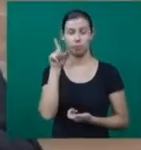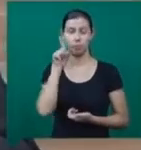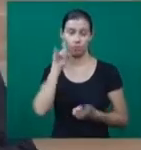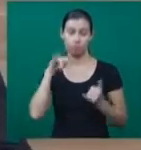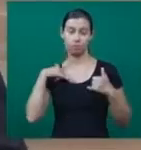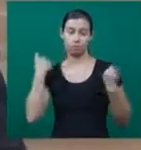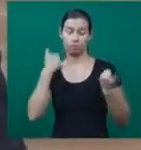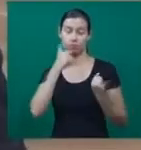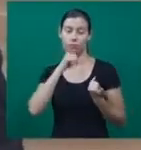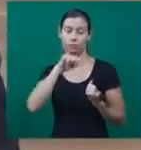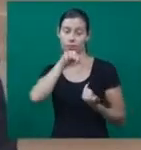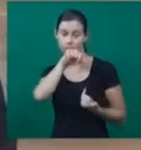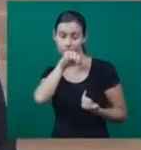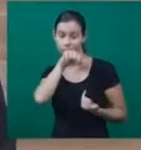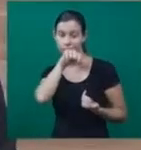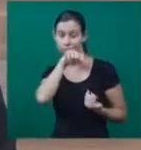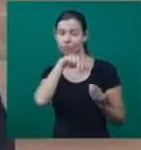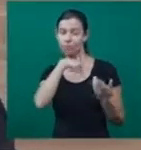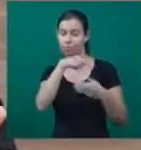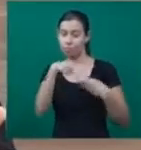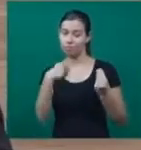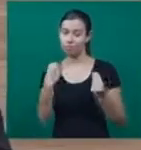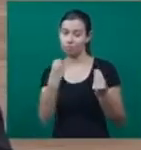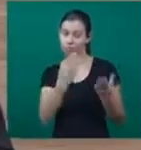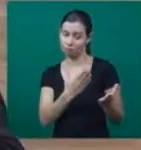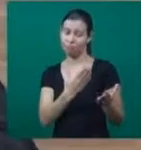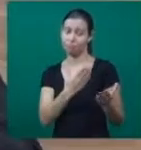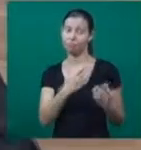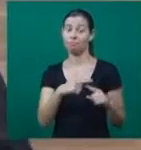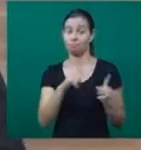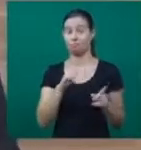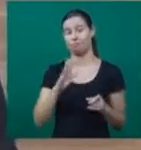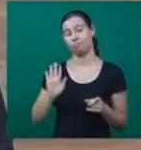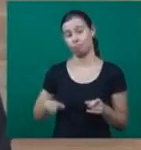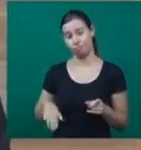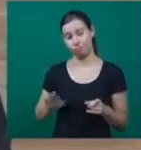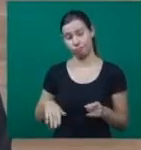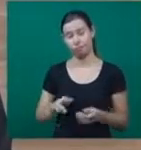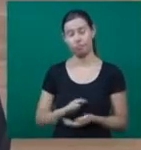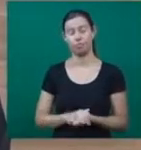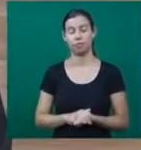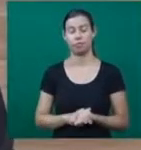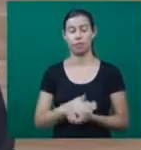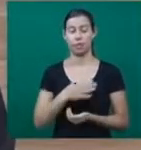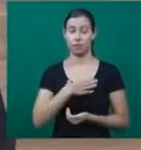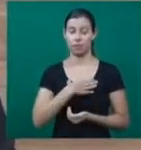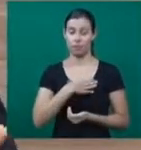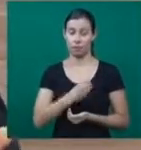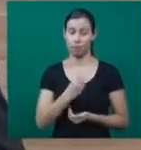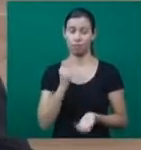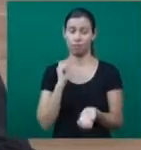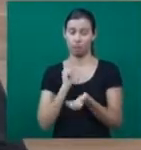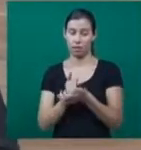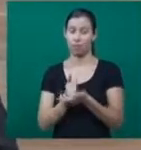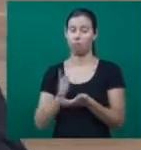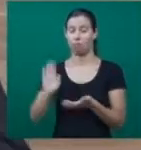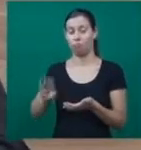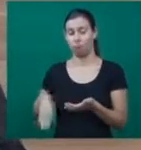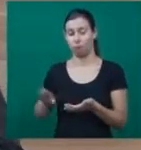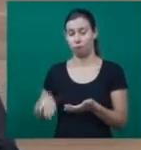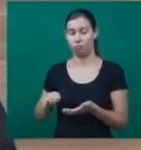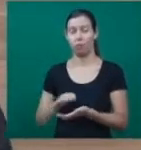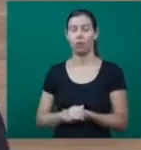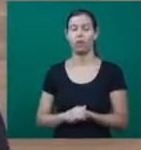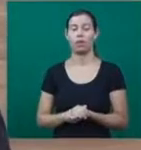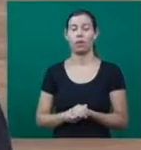E nós sabemos que o Dia das Mães, nesse ano, não vai passar em branco. Mas vai ser mais econômico, com certeza. A maioria dos filhos pretende gastar